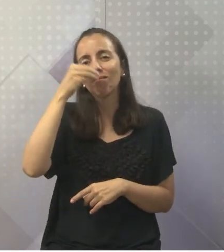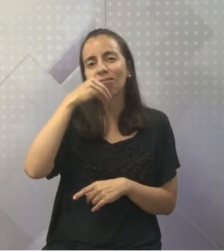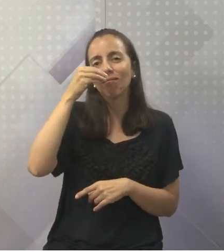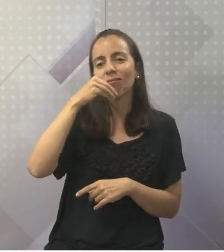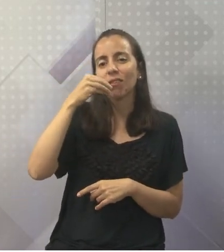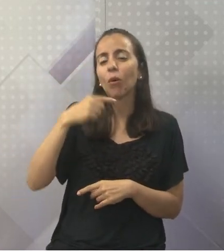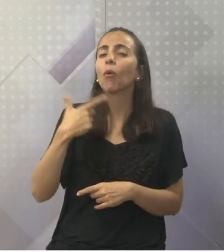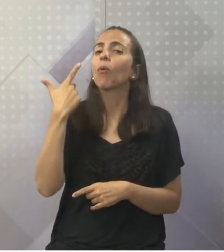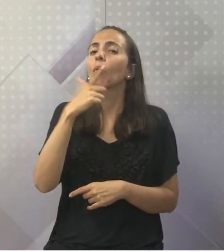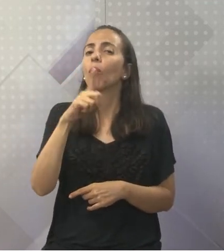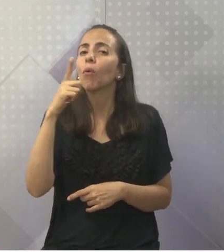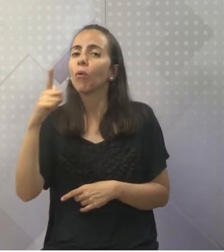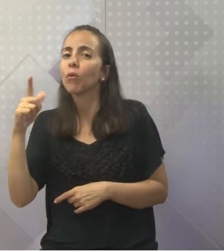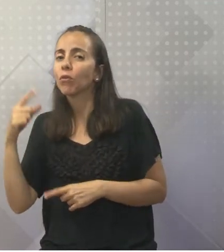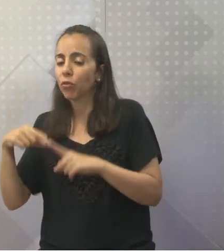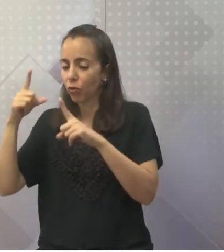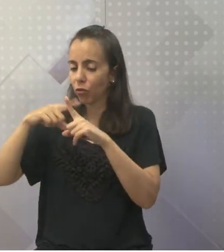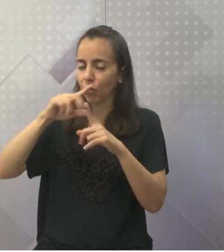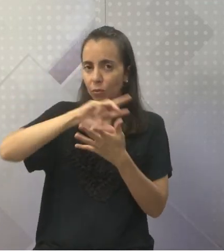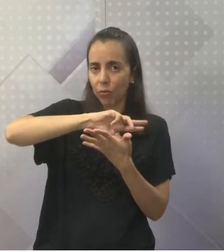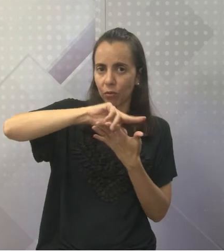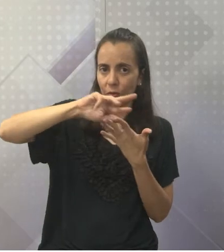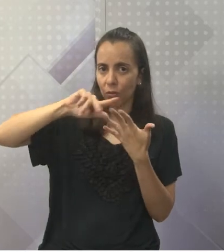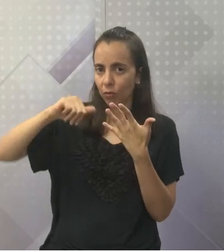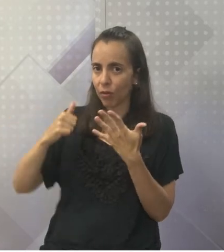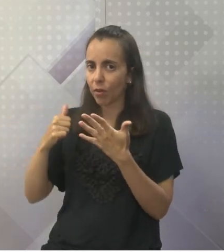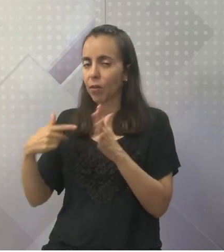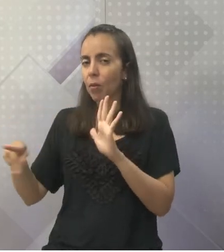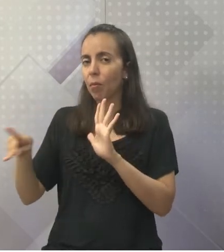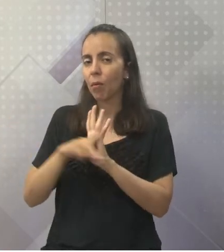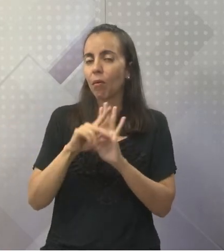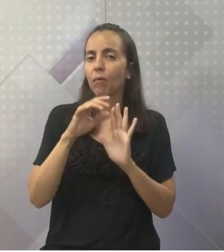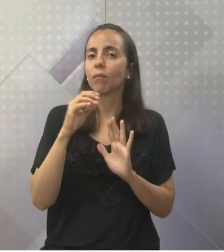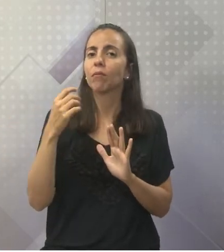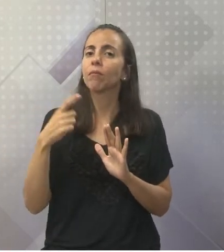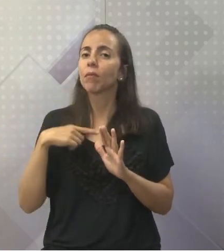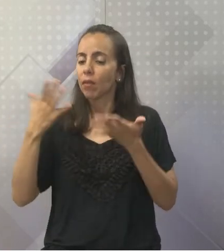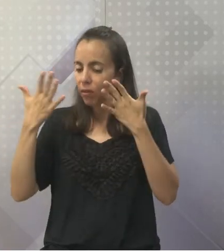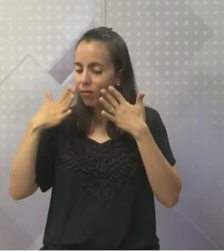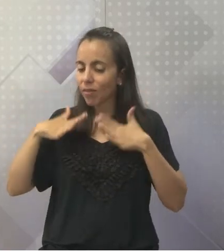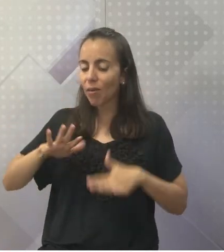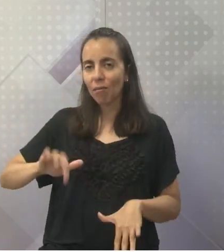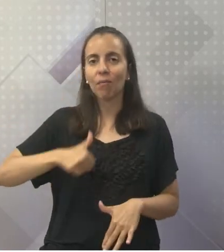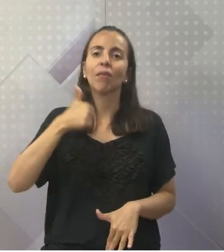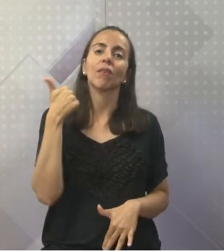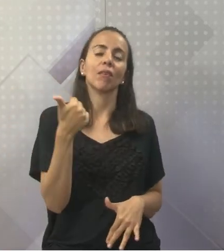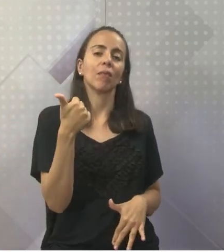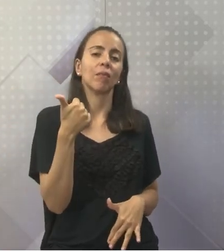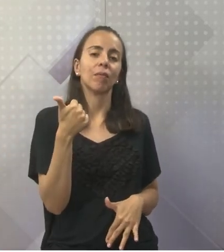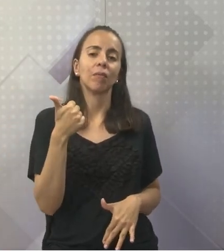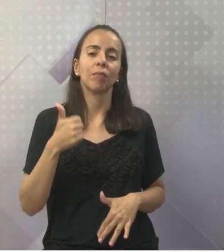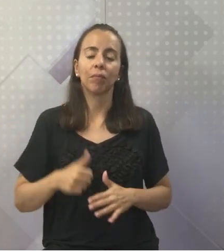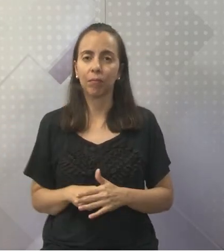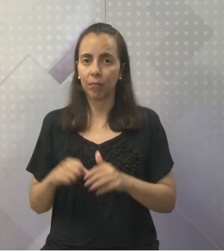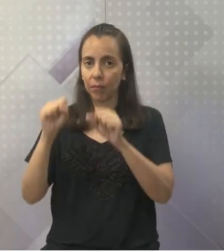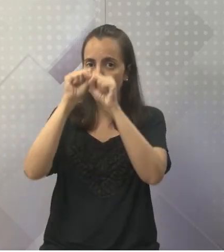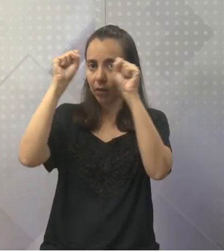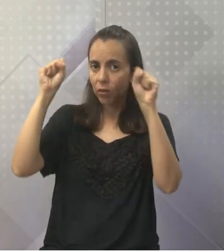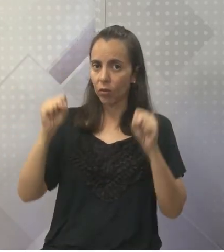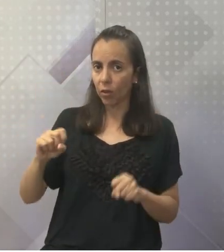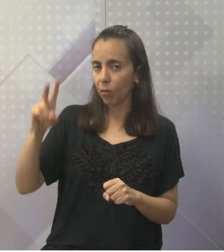modalidade de classificação, um sistema natural, dá mais resultados. Por isso, esse sistema foi um sistema que